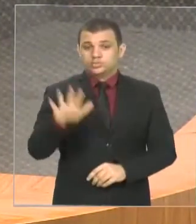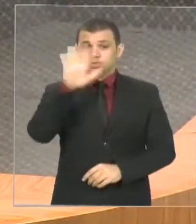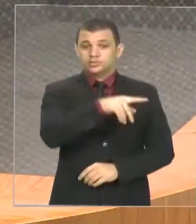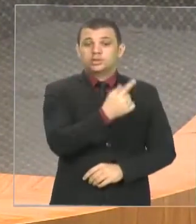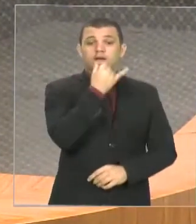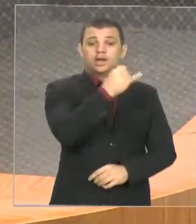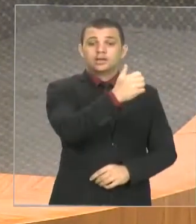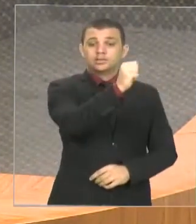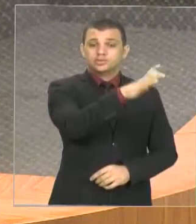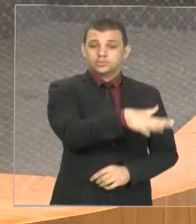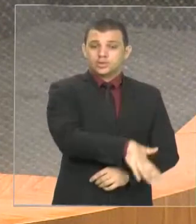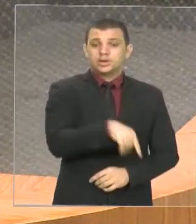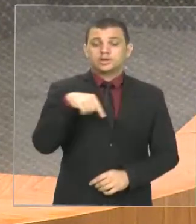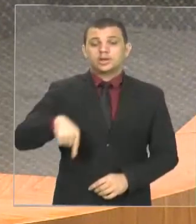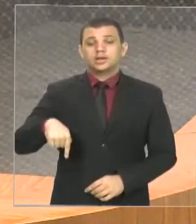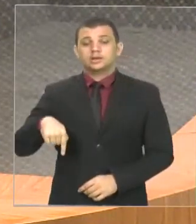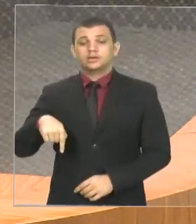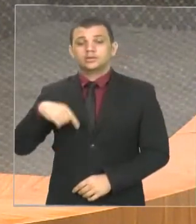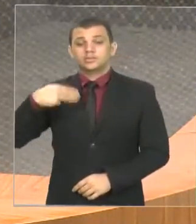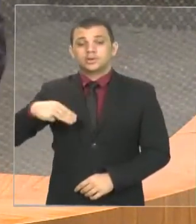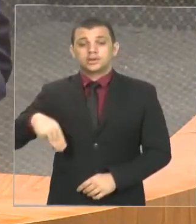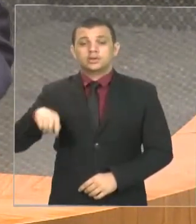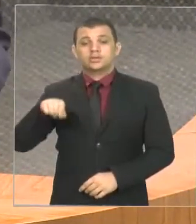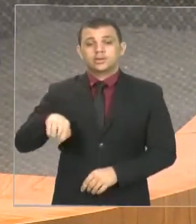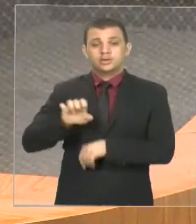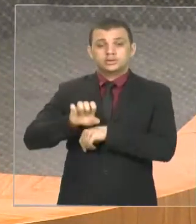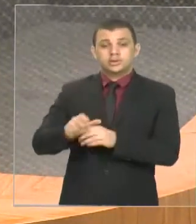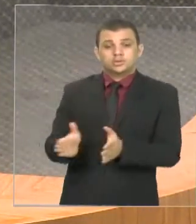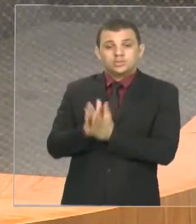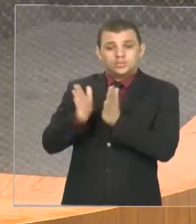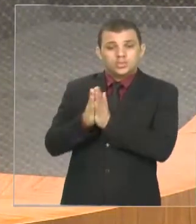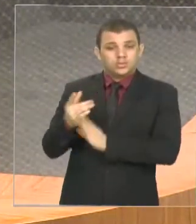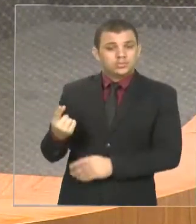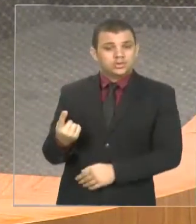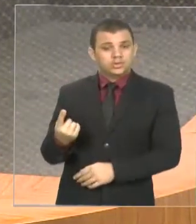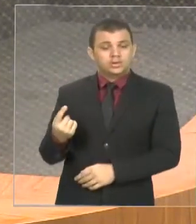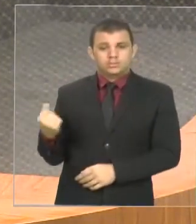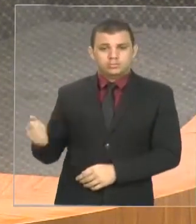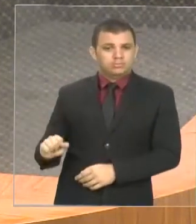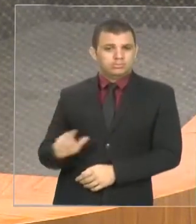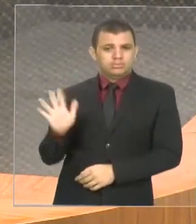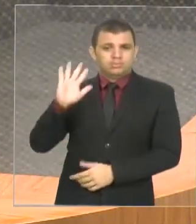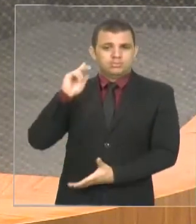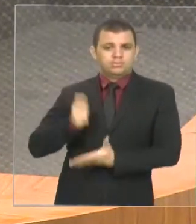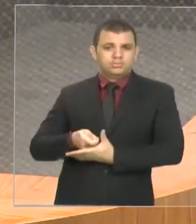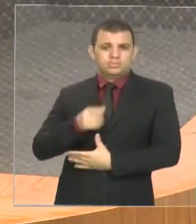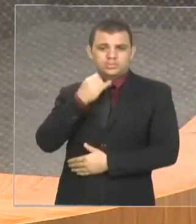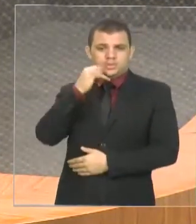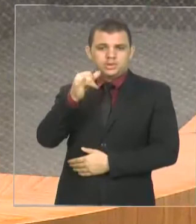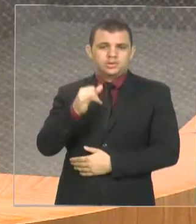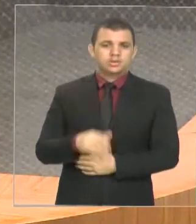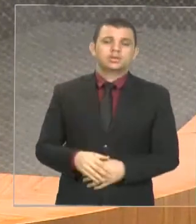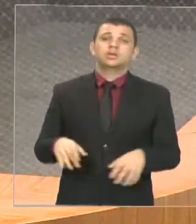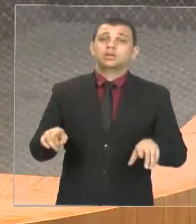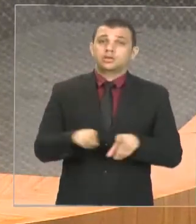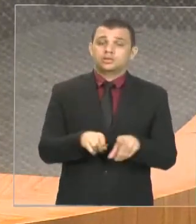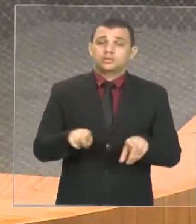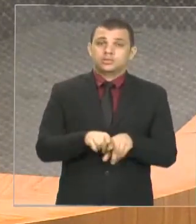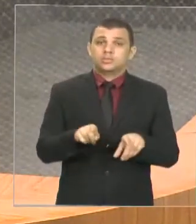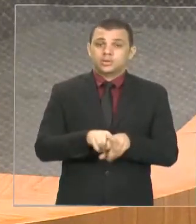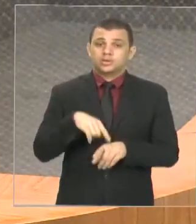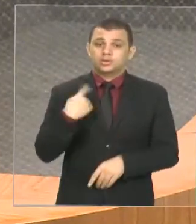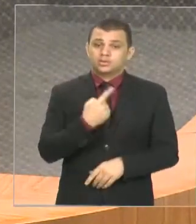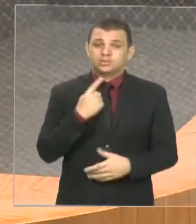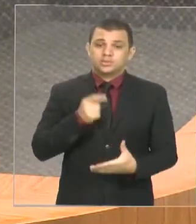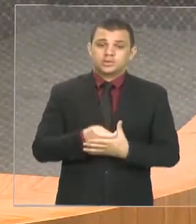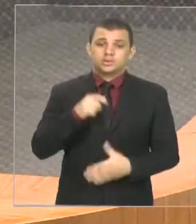Maranhão, Estado pobre, temos uma das mais caras. E só para encerrar, Presidente, mesmo com o aumento concedido de CMS, o